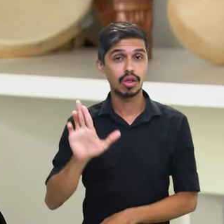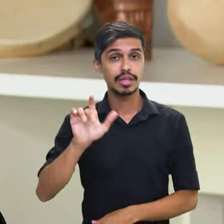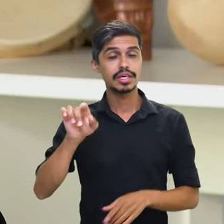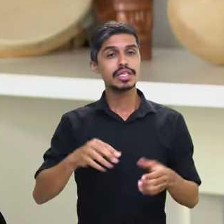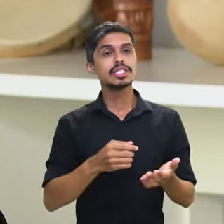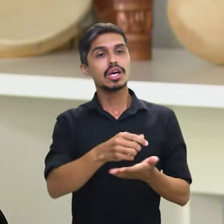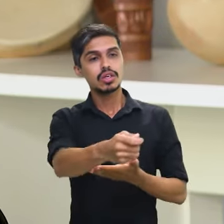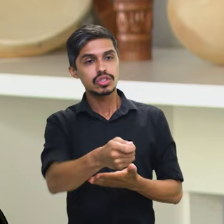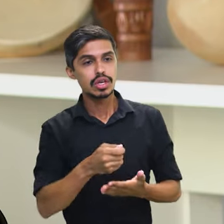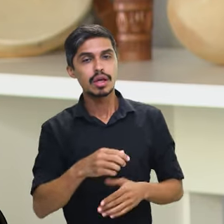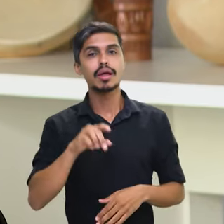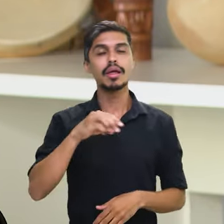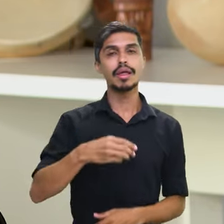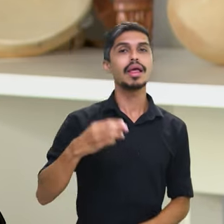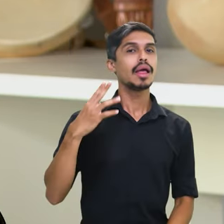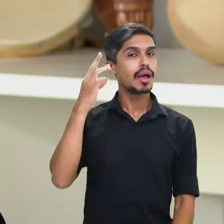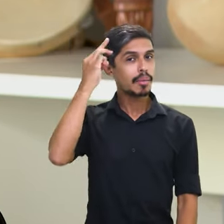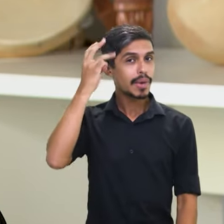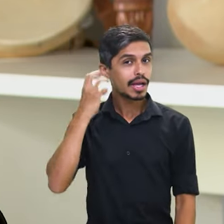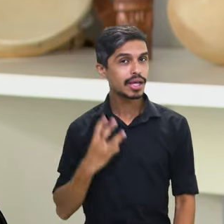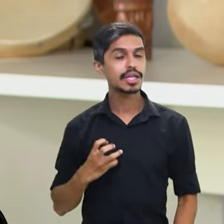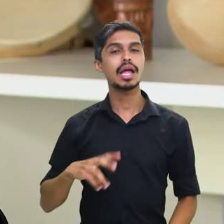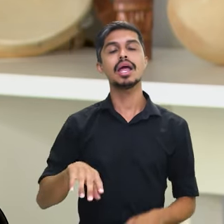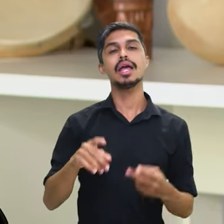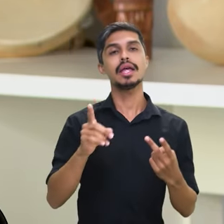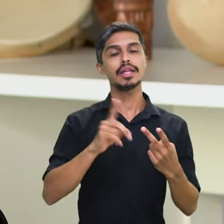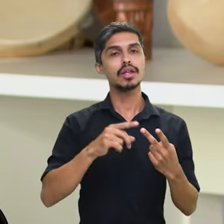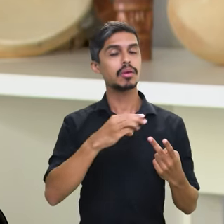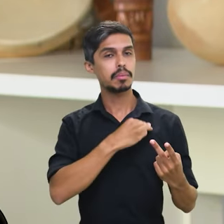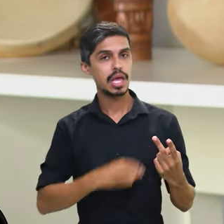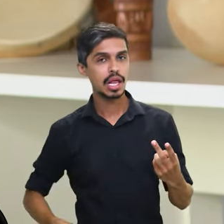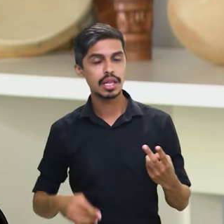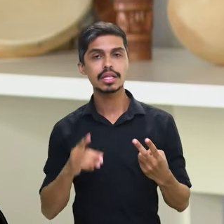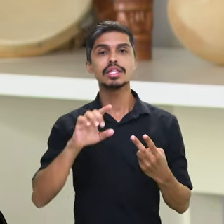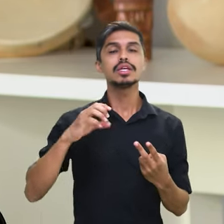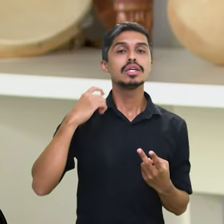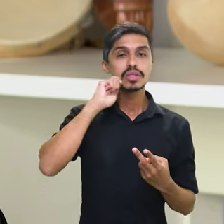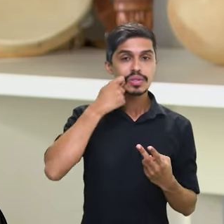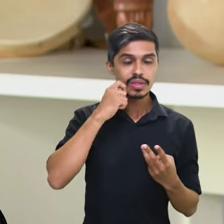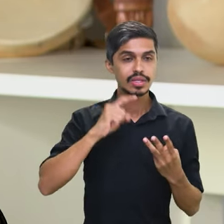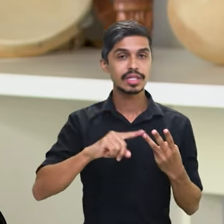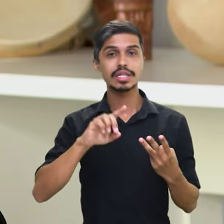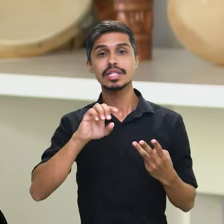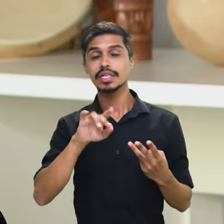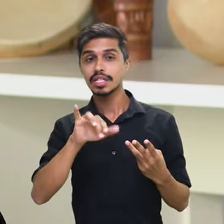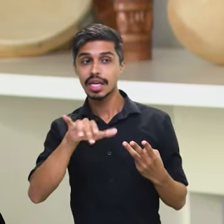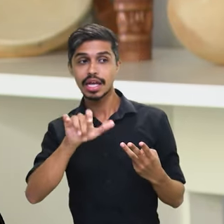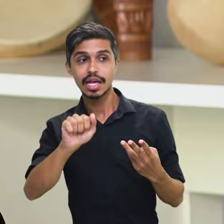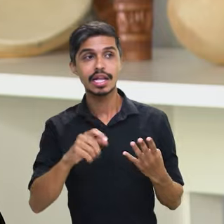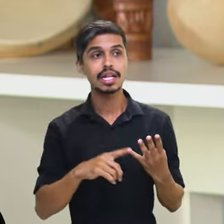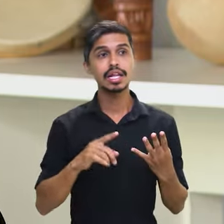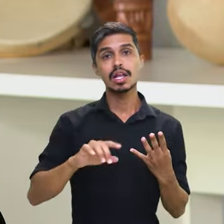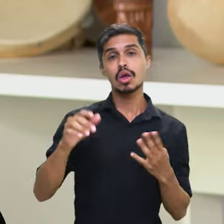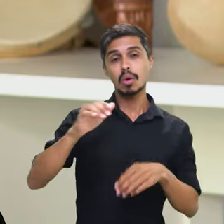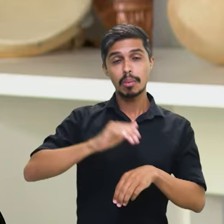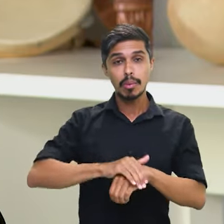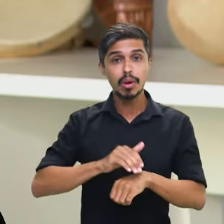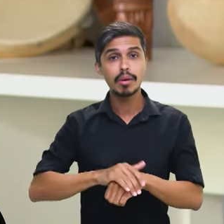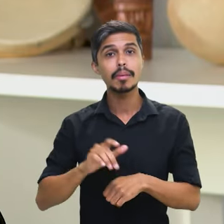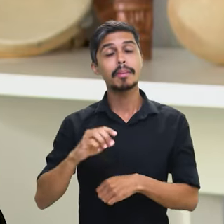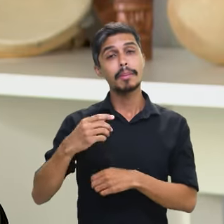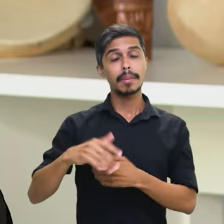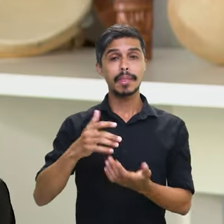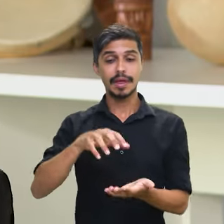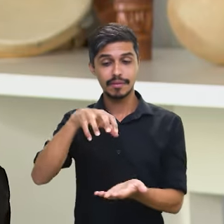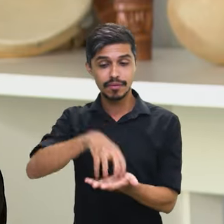indicação da ministra Margrethe Menezes, o ministro Silvio Almeida, a ministra Aniele, a própria presidente da Fundação